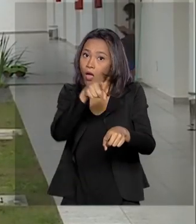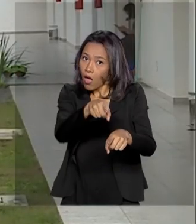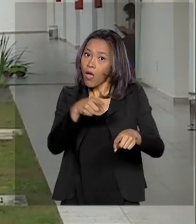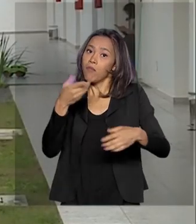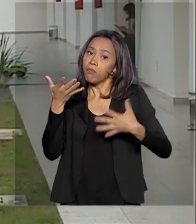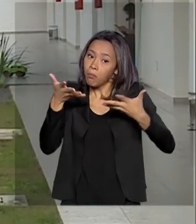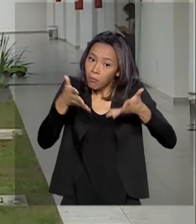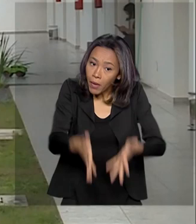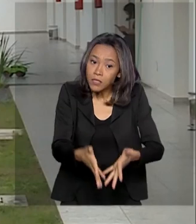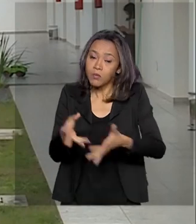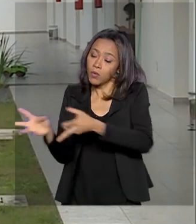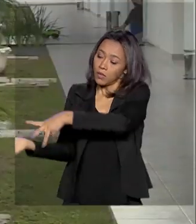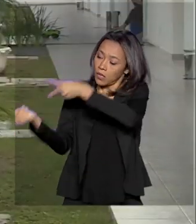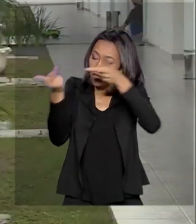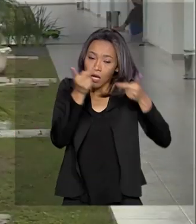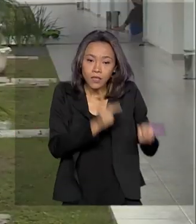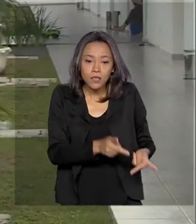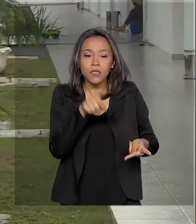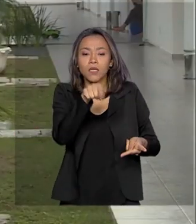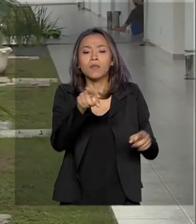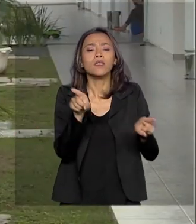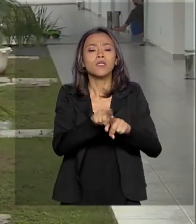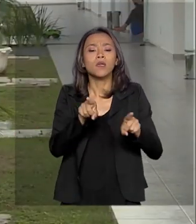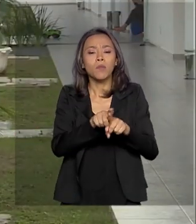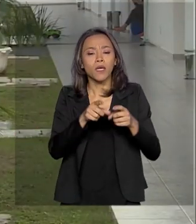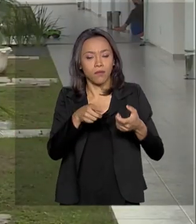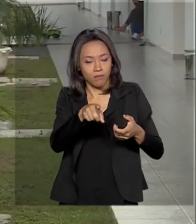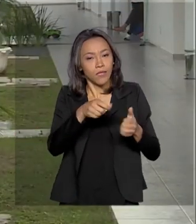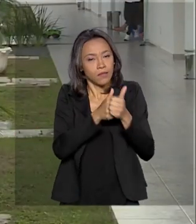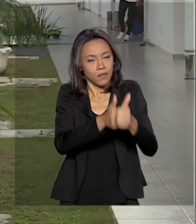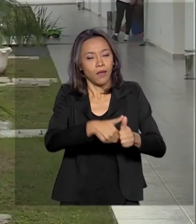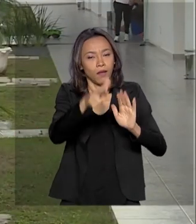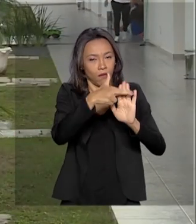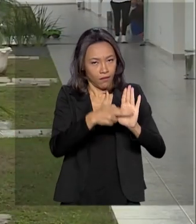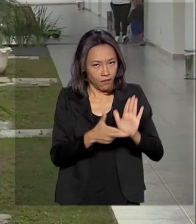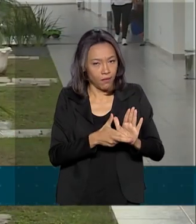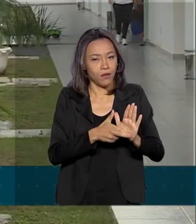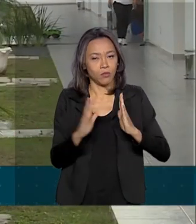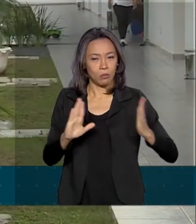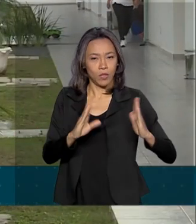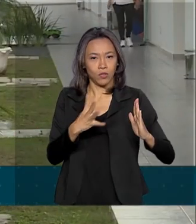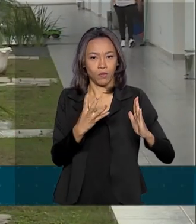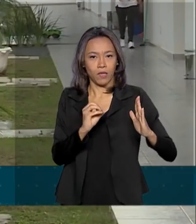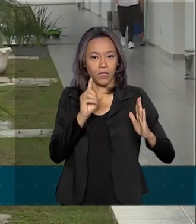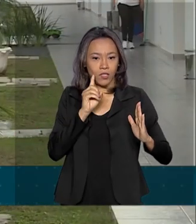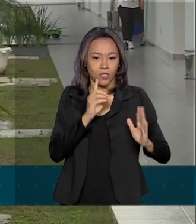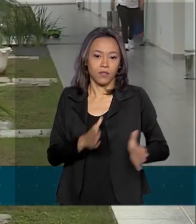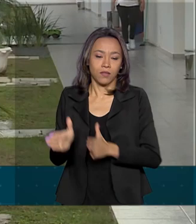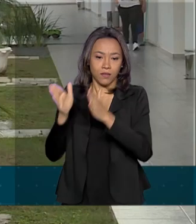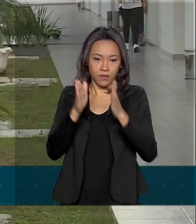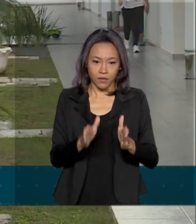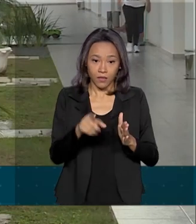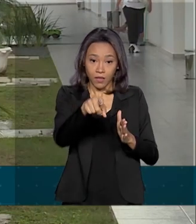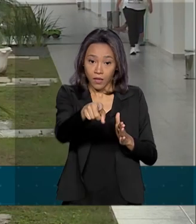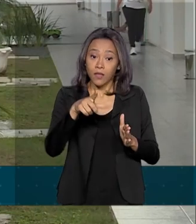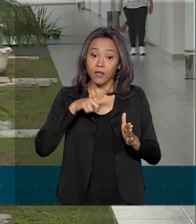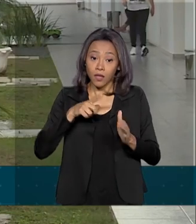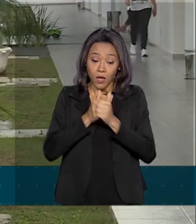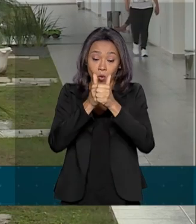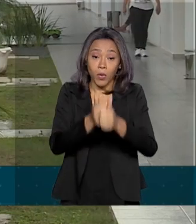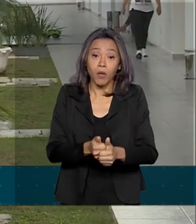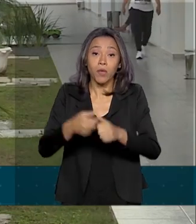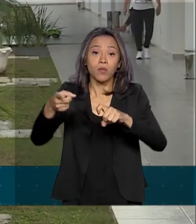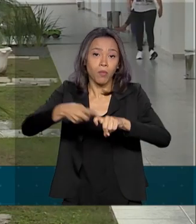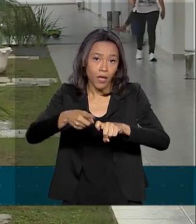resgate dos brasileiros na China e também cumpre a quarentena. A rotina aqui inclui basicamente o acompanhamento médico